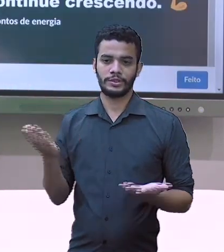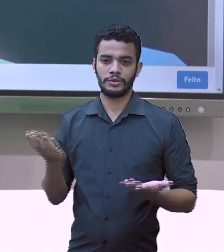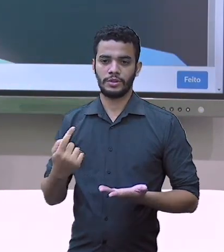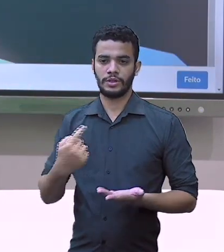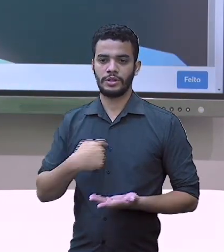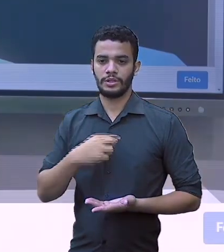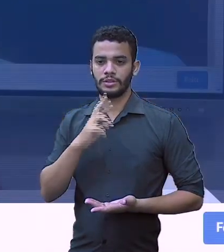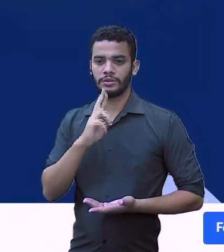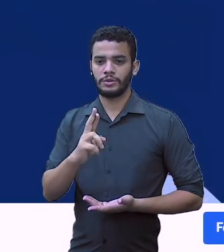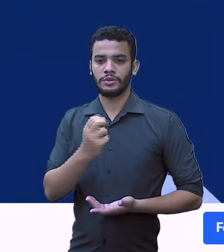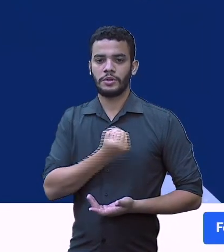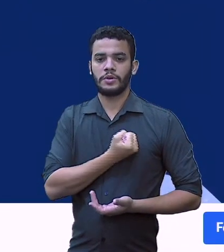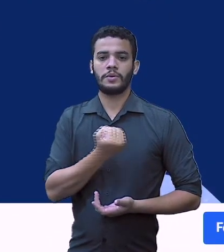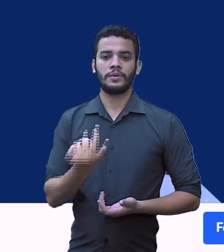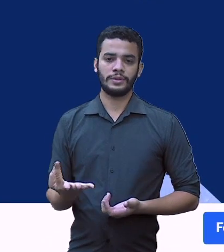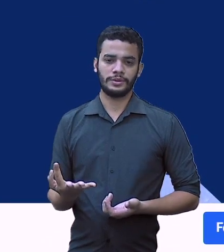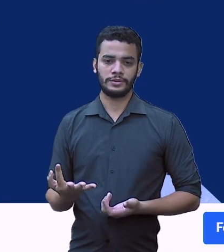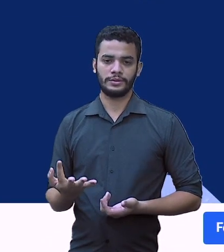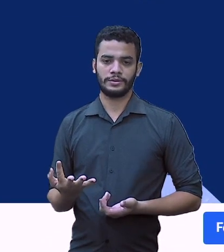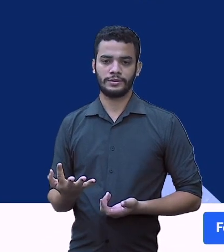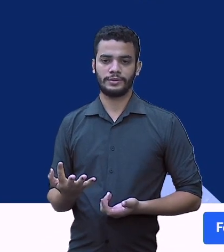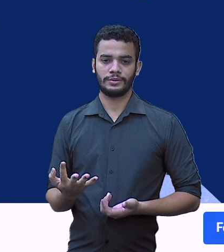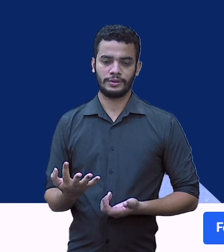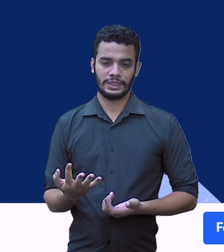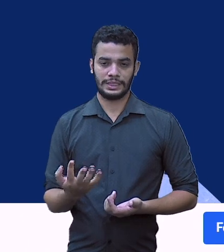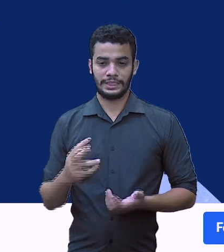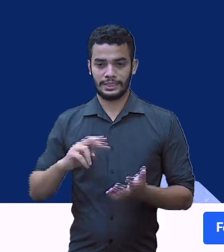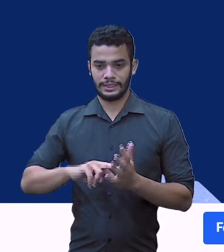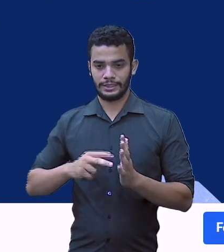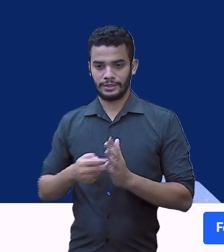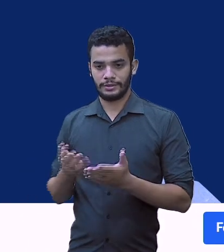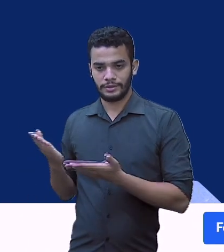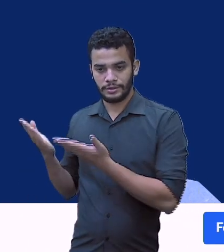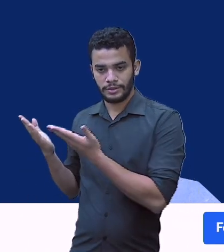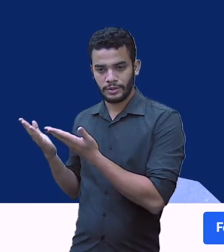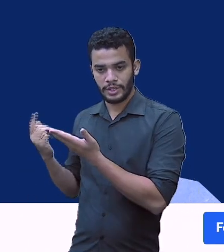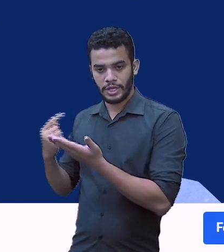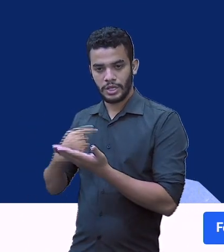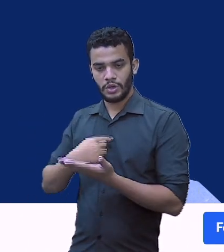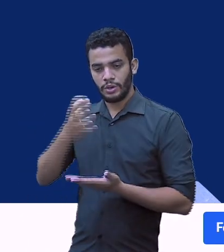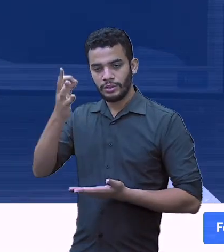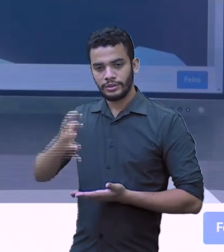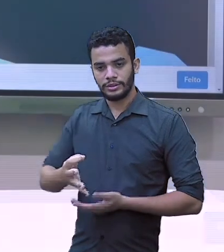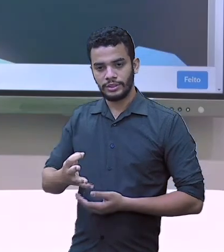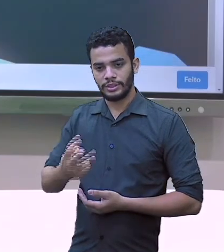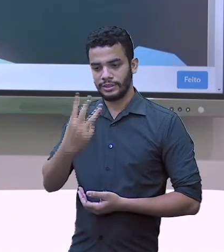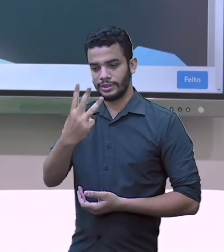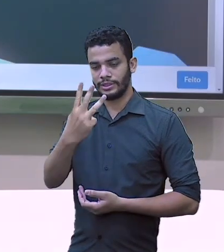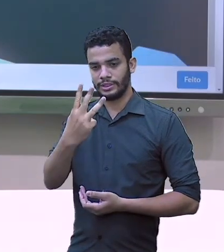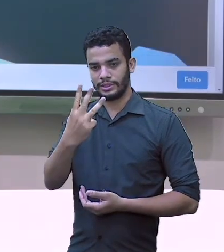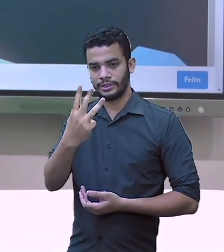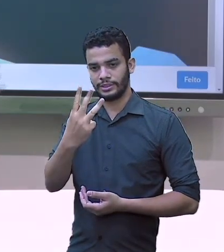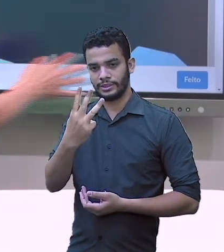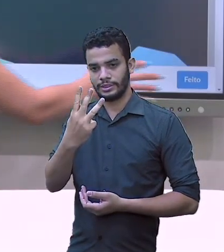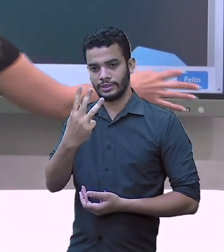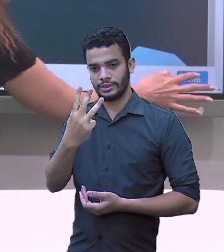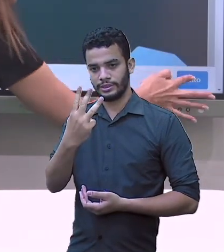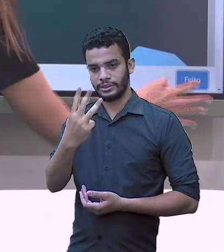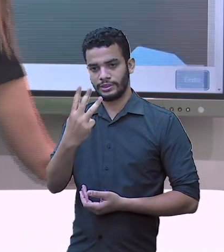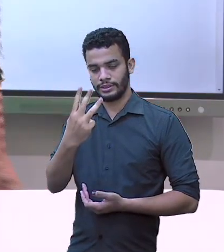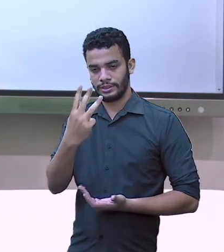resultado. Olha, aqui você mostra que eu acertei 3 questões em 4.